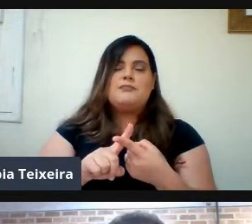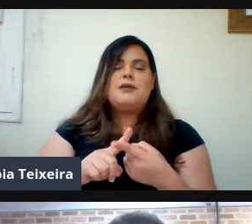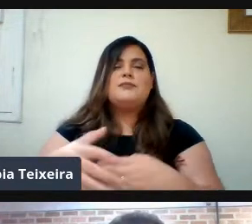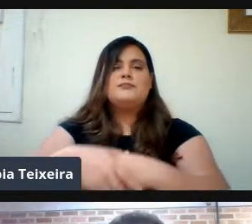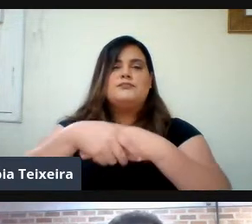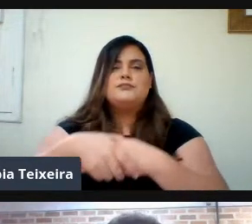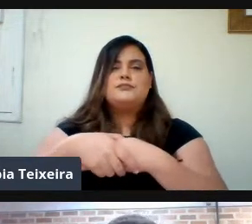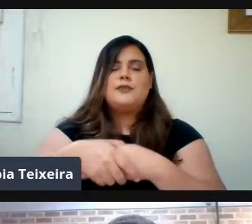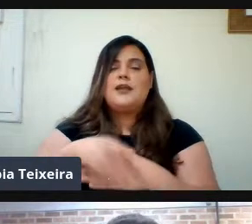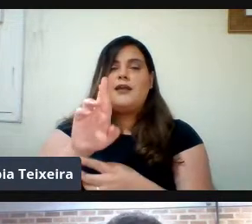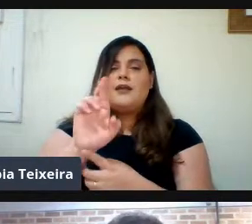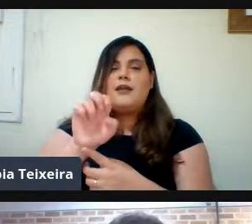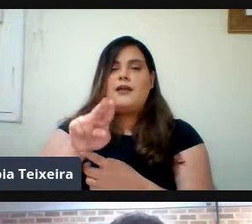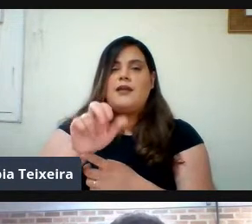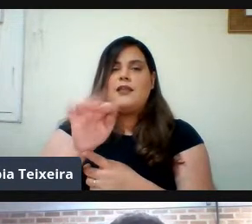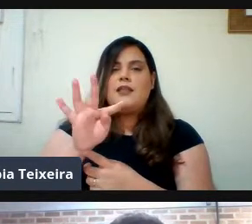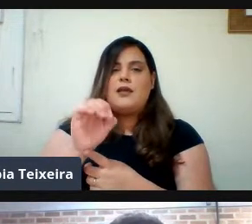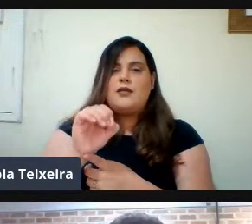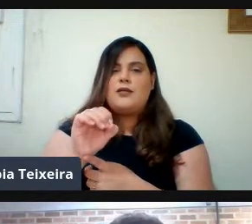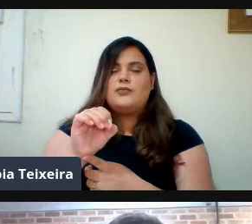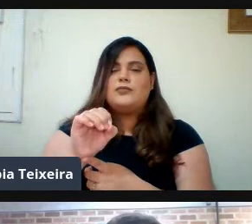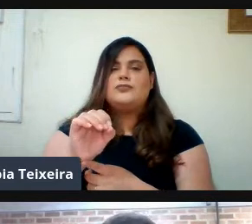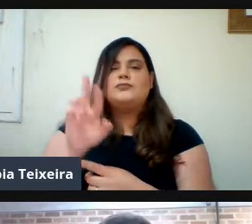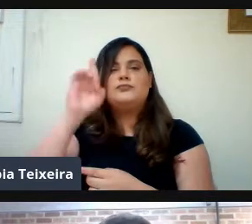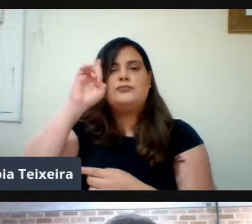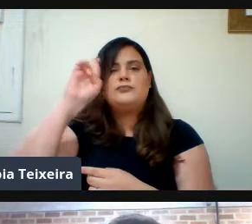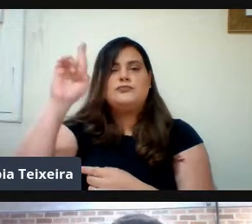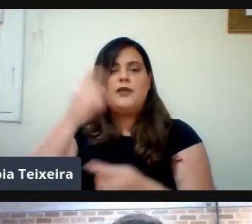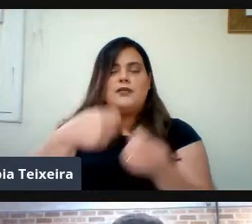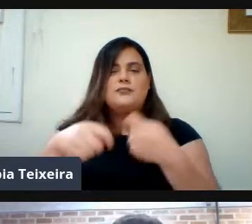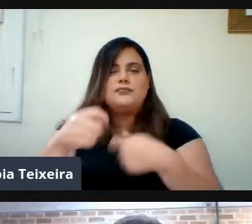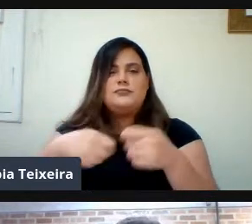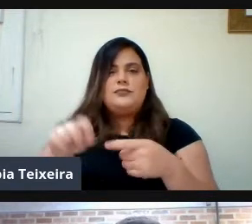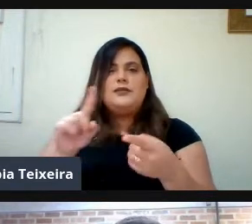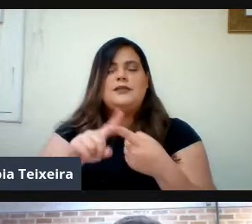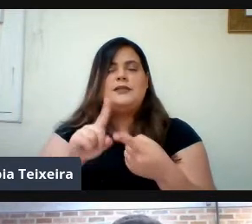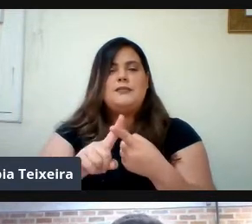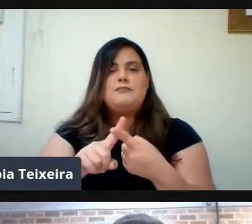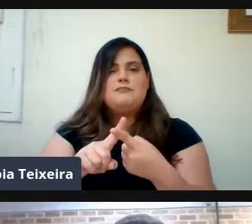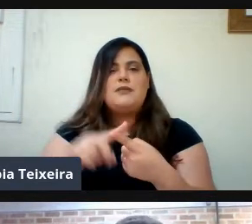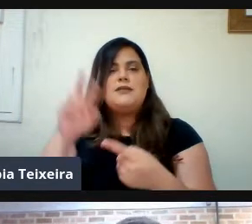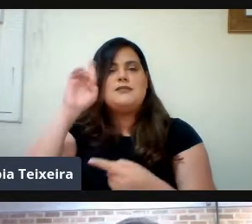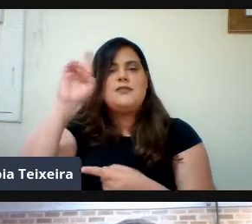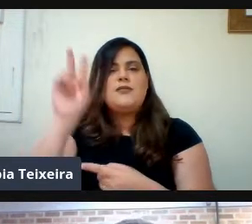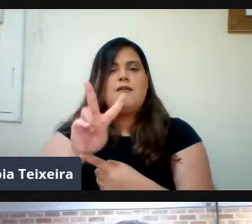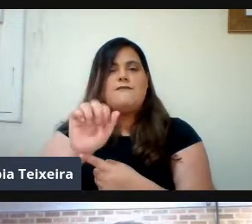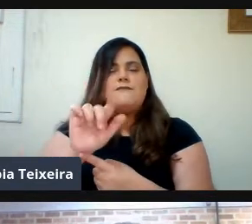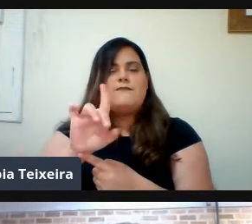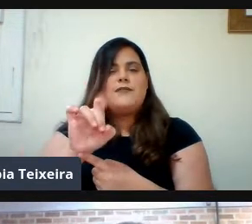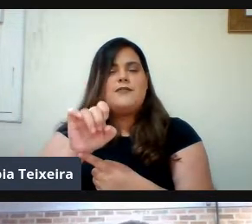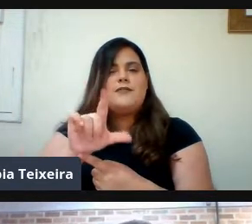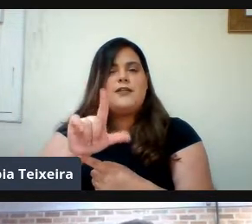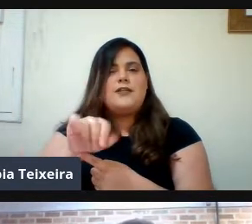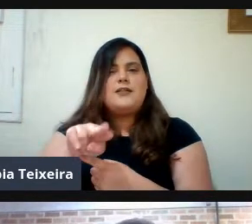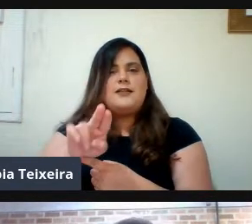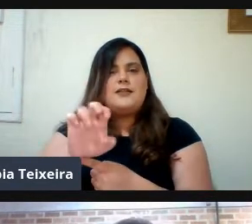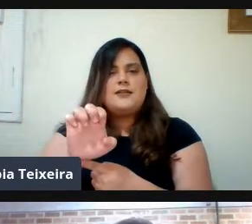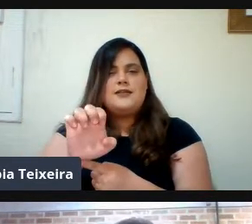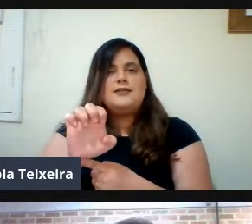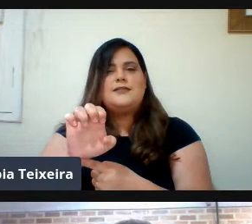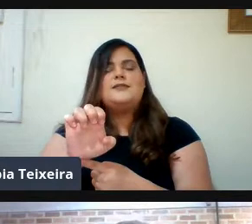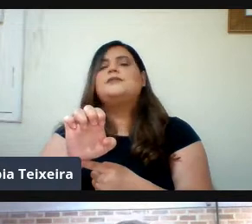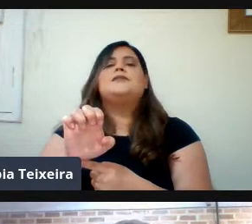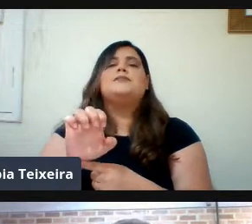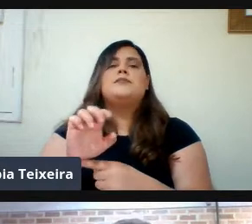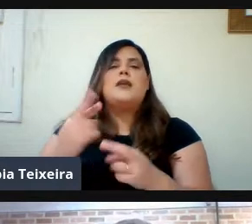Administrativo Senhora Valdelene Nossa cerimonial E diretor Administrativo Em eventual Substituta Saudar